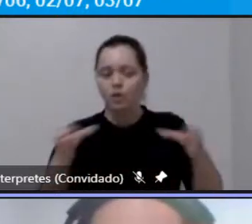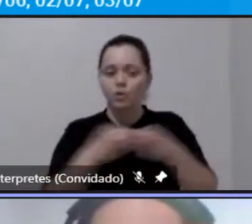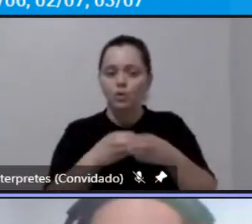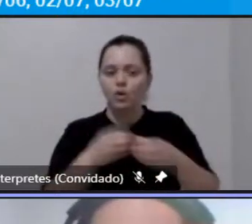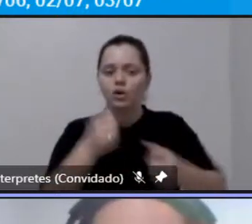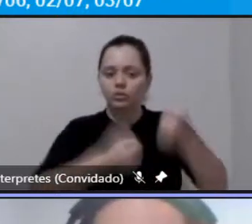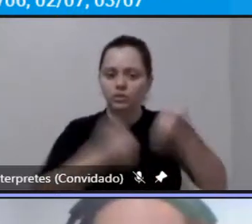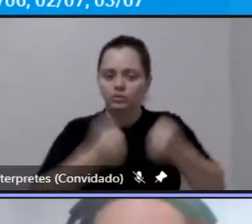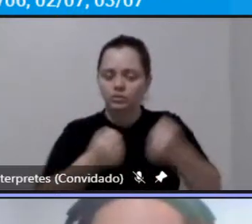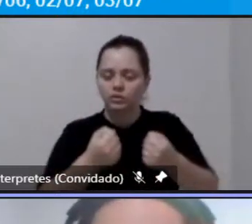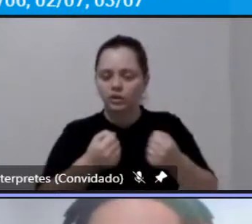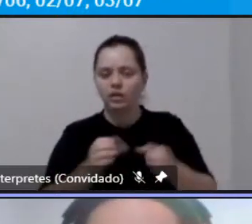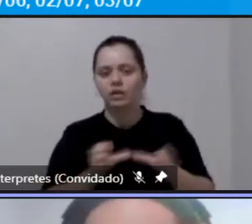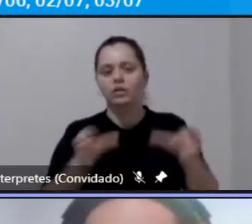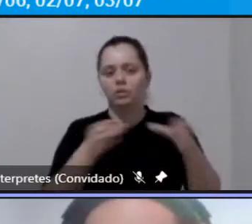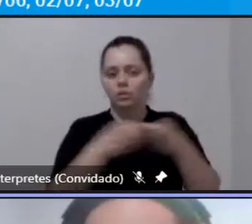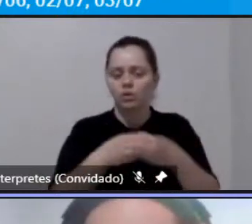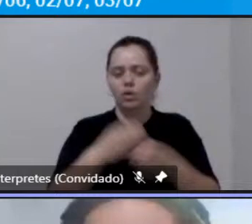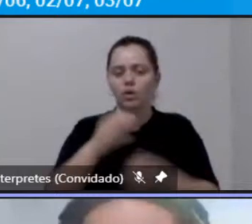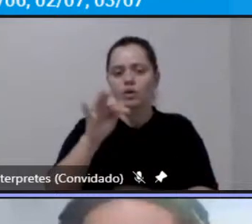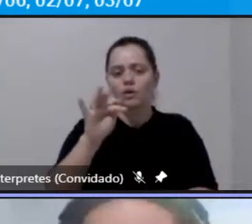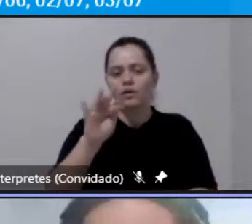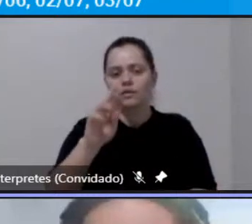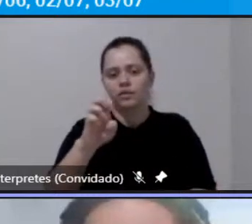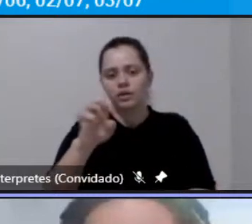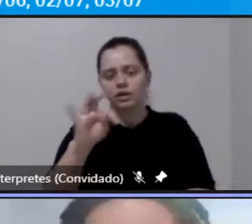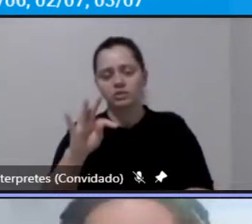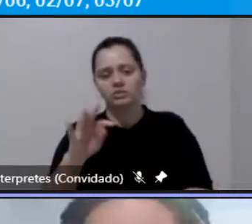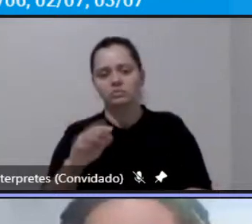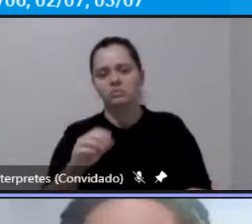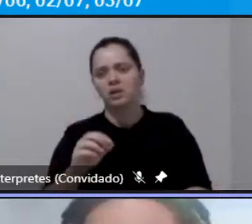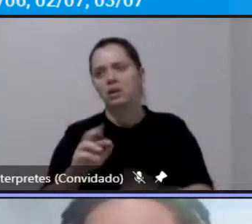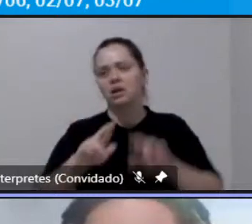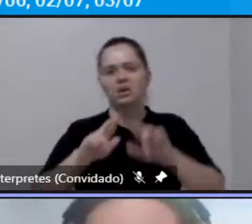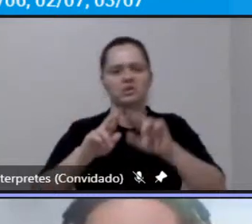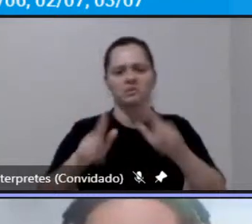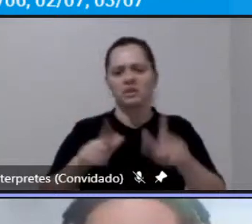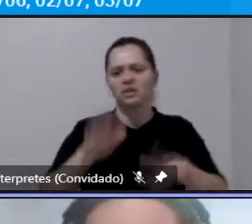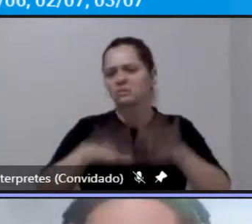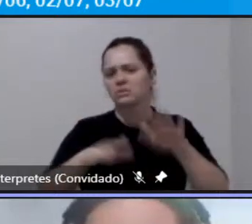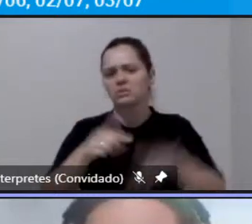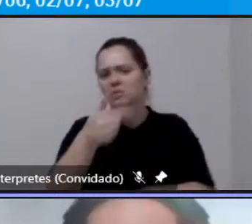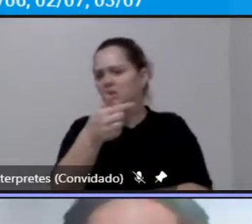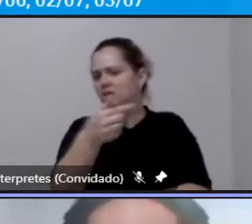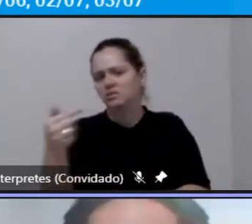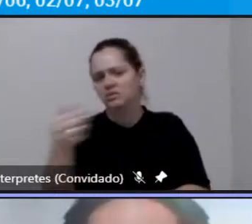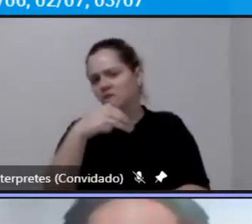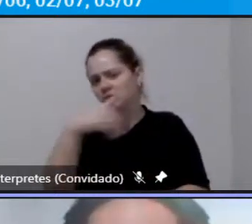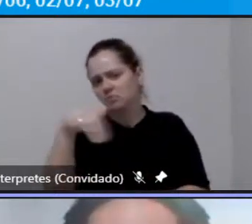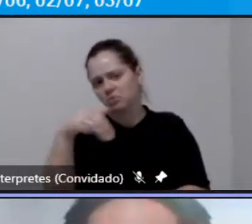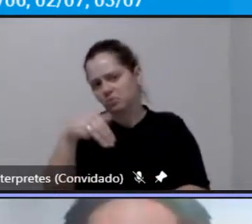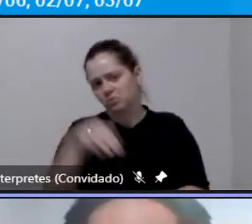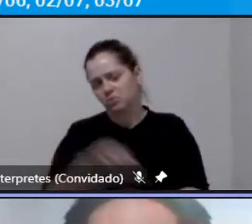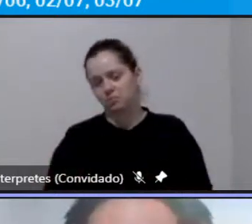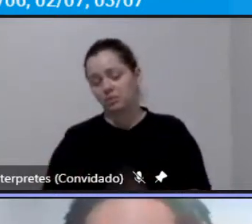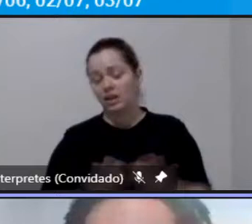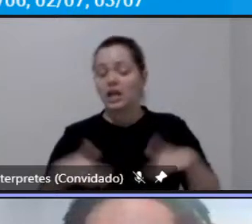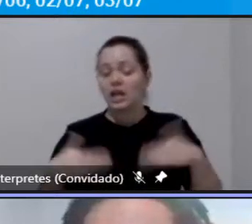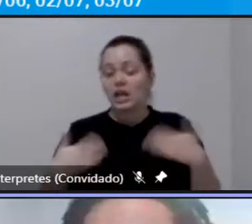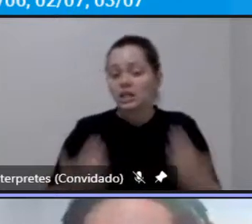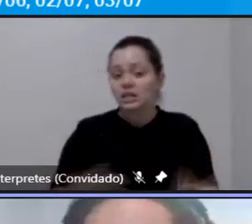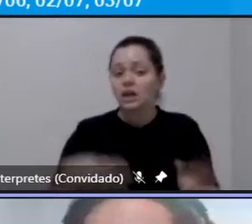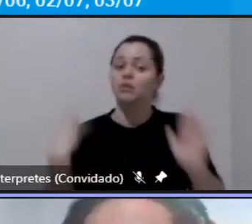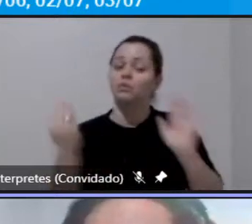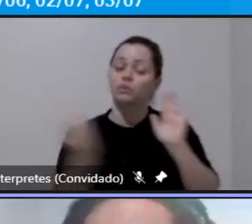é a diferença de sete minutos na média de viagens então o fato